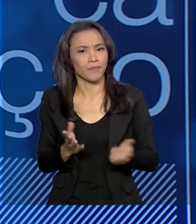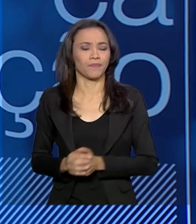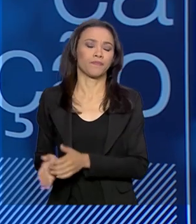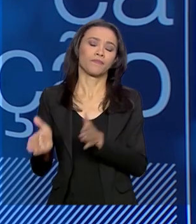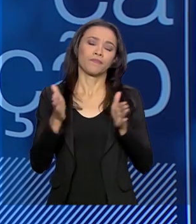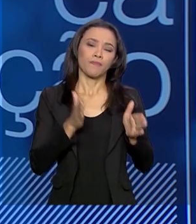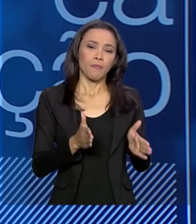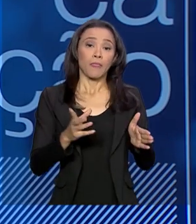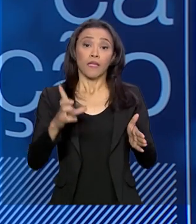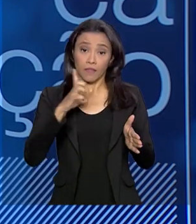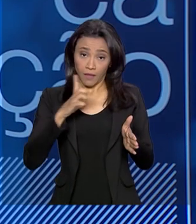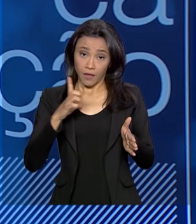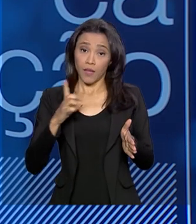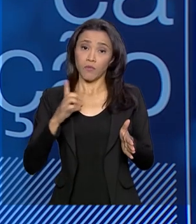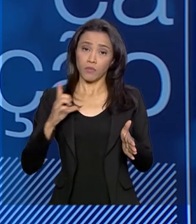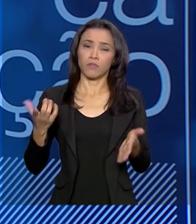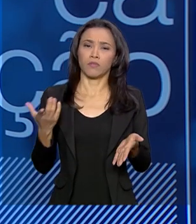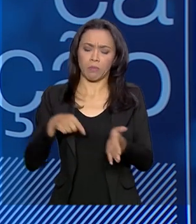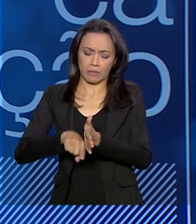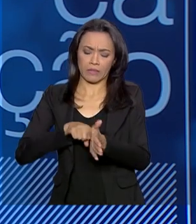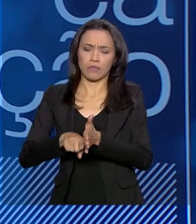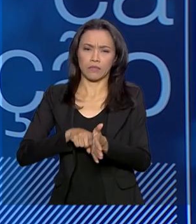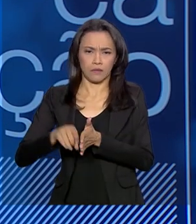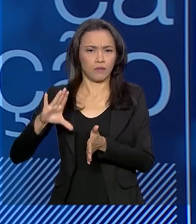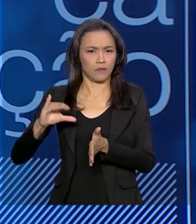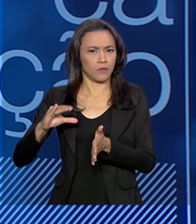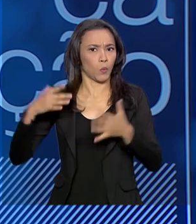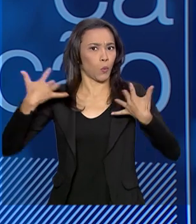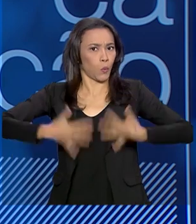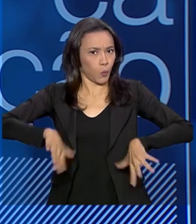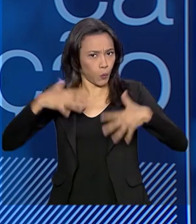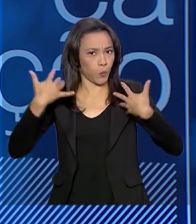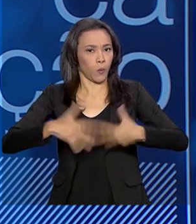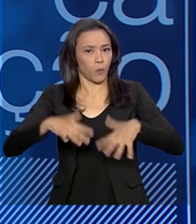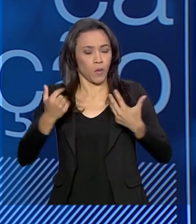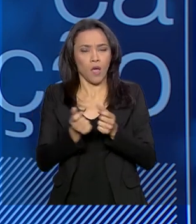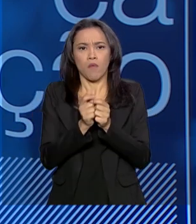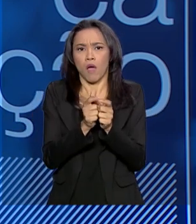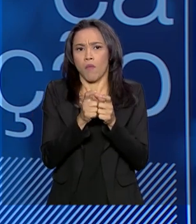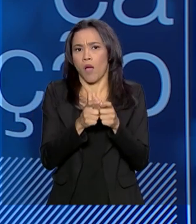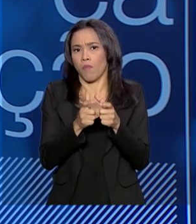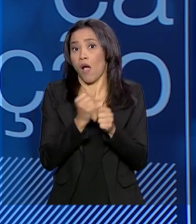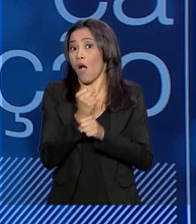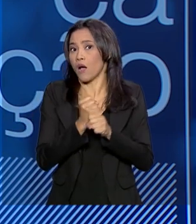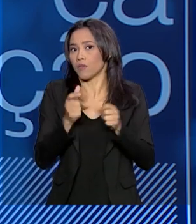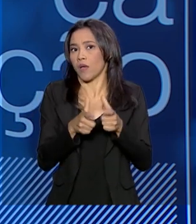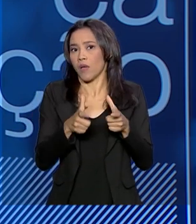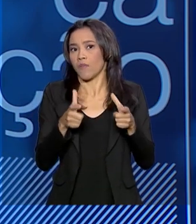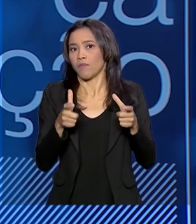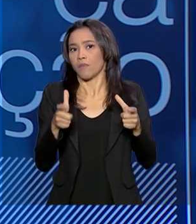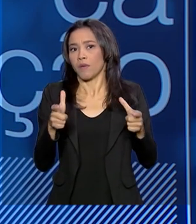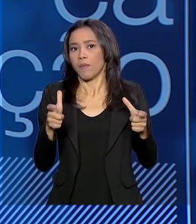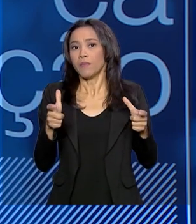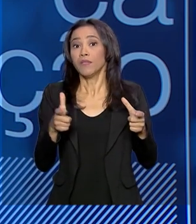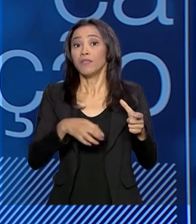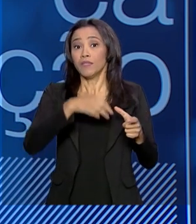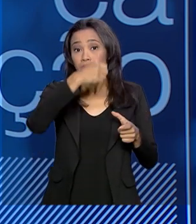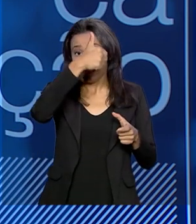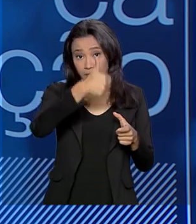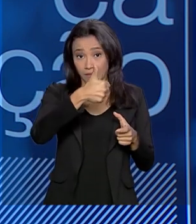gente tem uma produção científica expressiva, crescemos bastante nos últimos anos, e alcançamos a posição de número